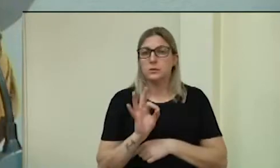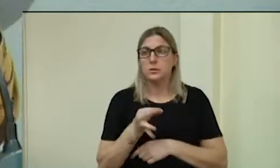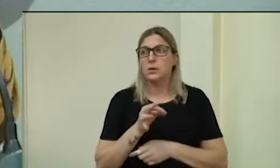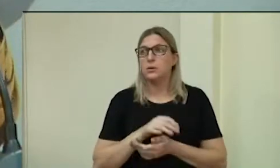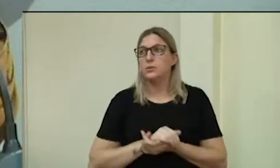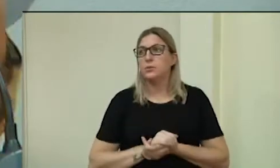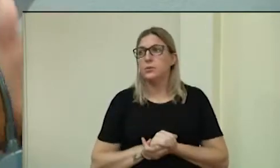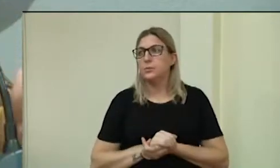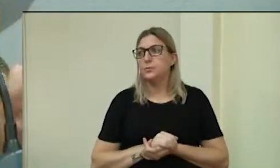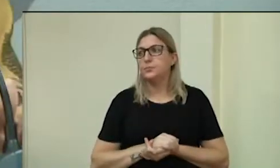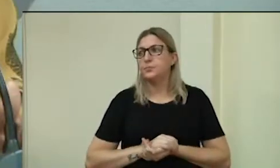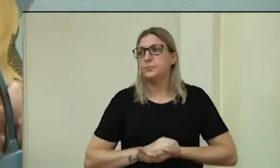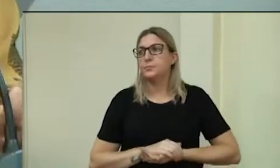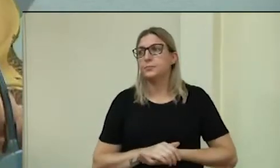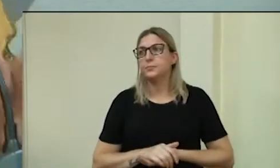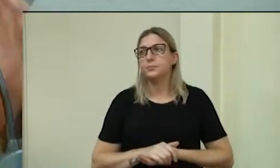não?